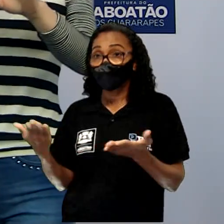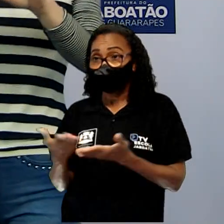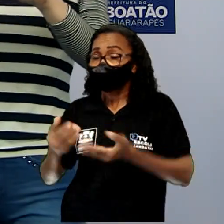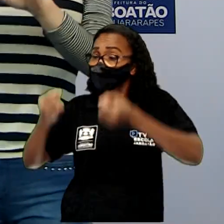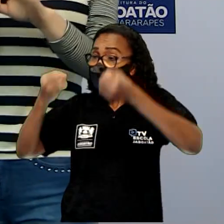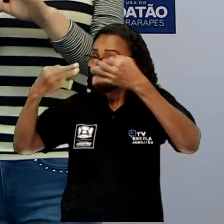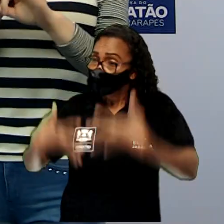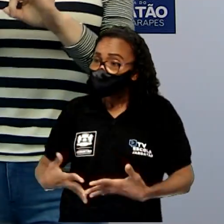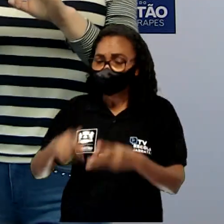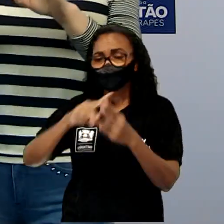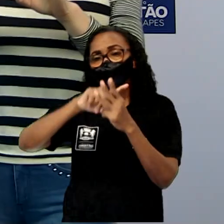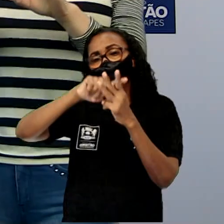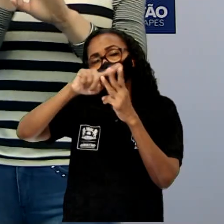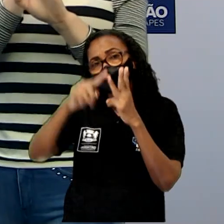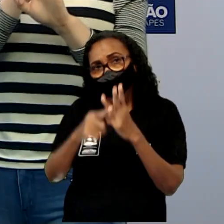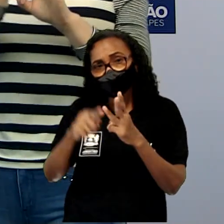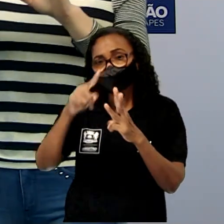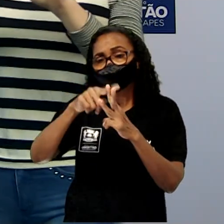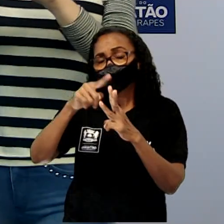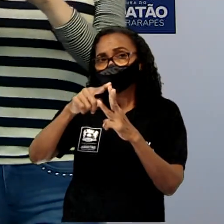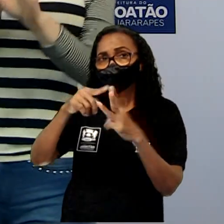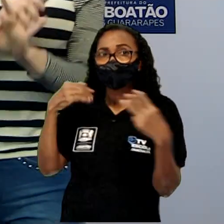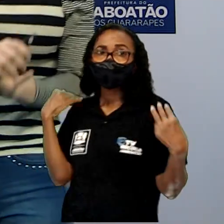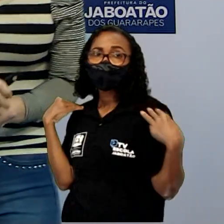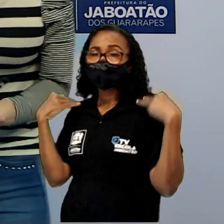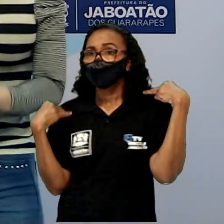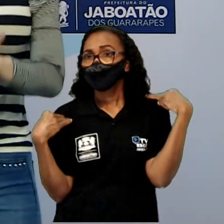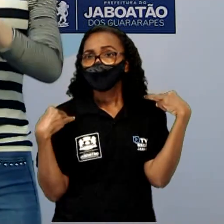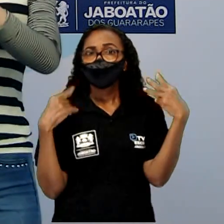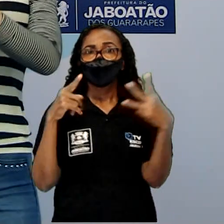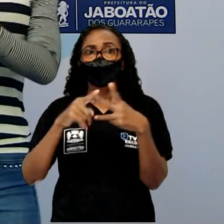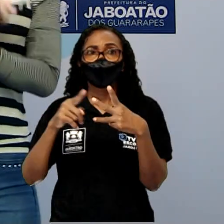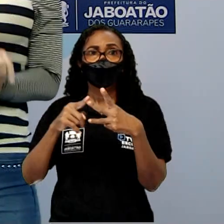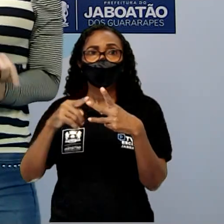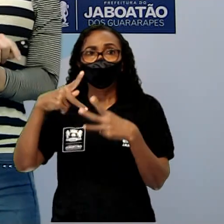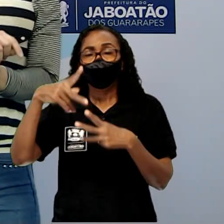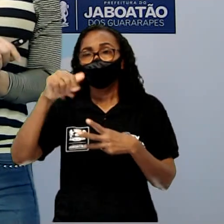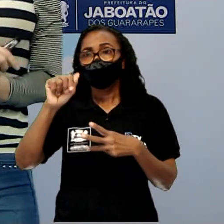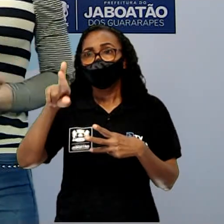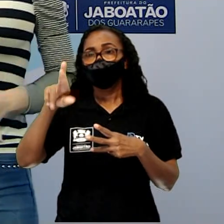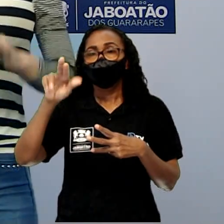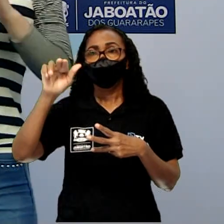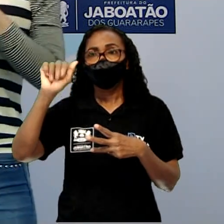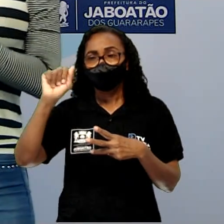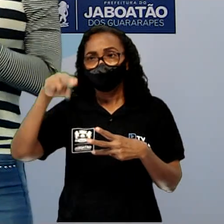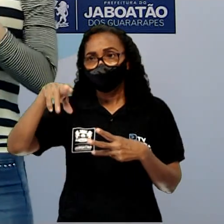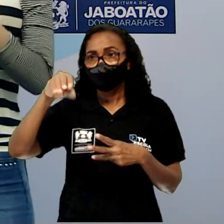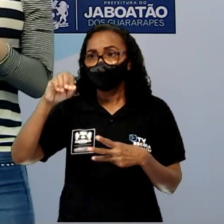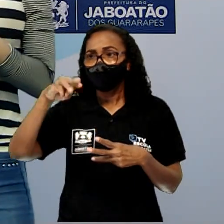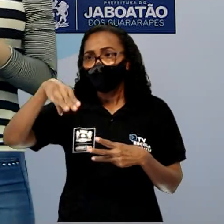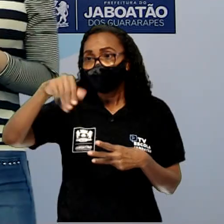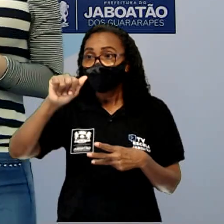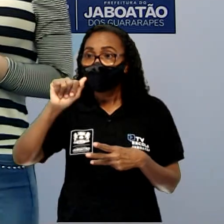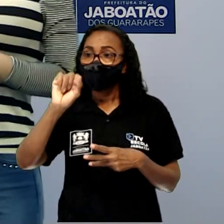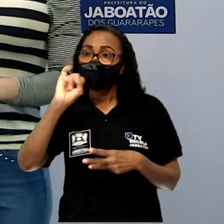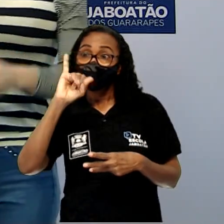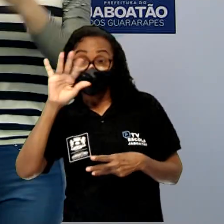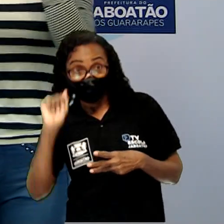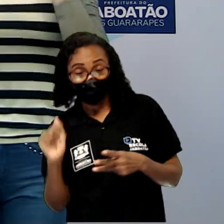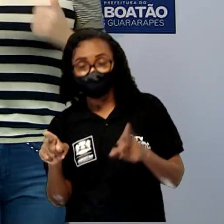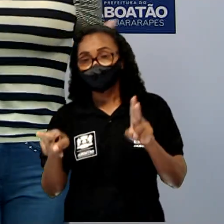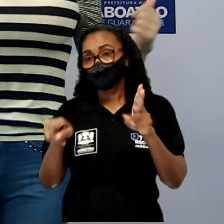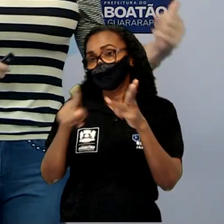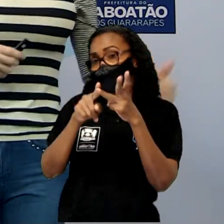falamos sobre três figuras, anáfora, paranomásia e metáfora. Qual dessas figuras nós